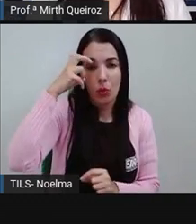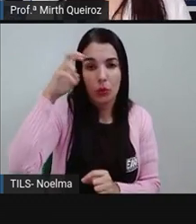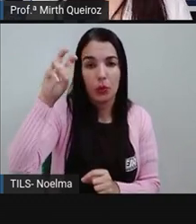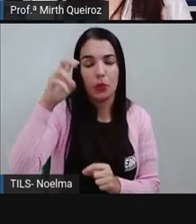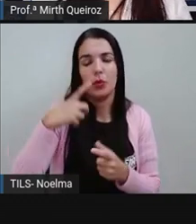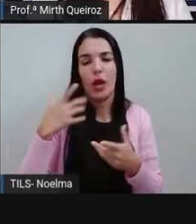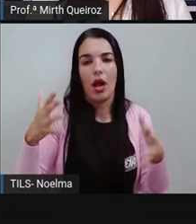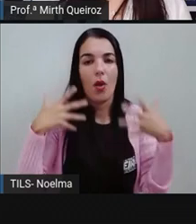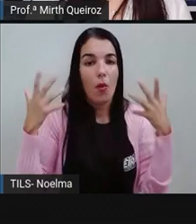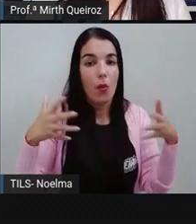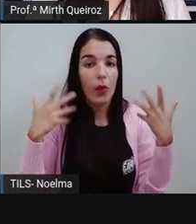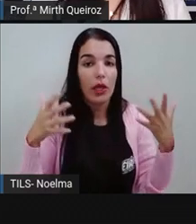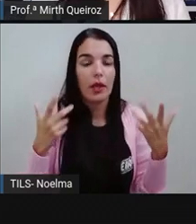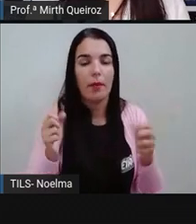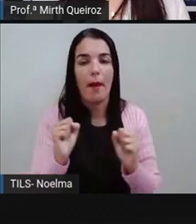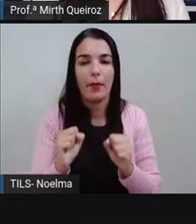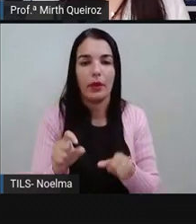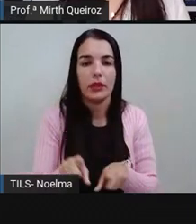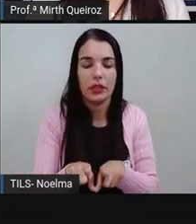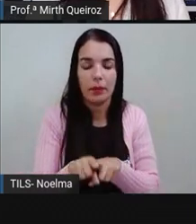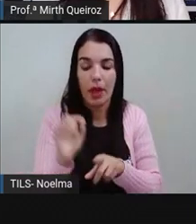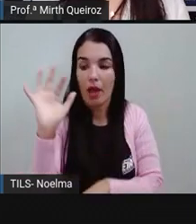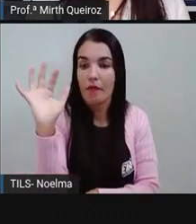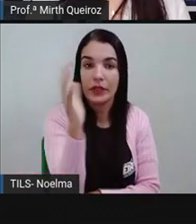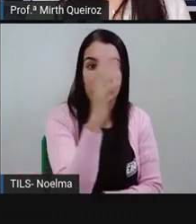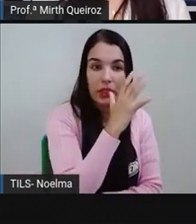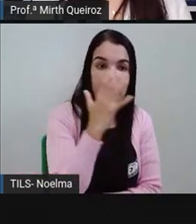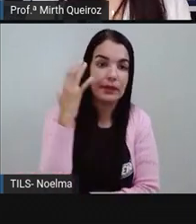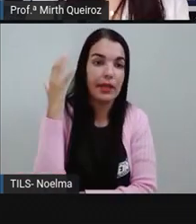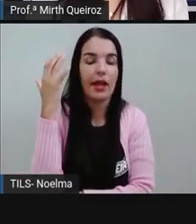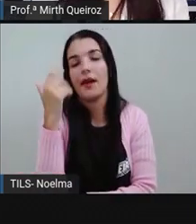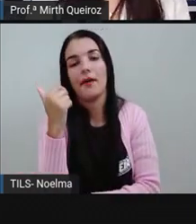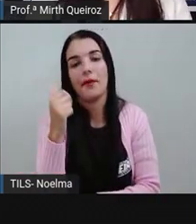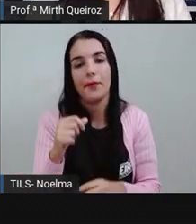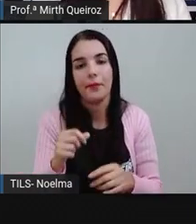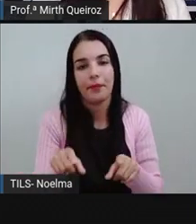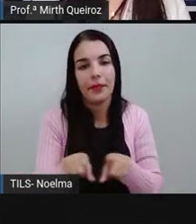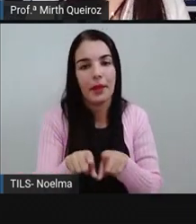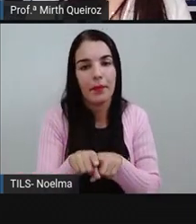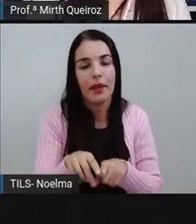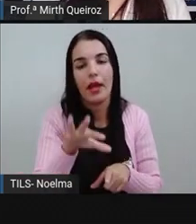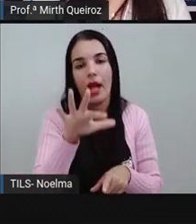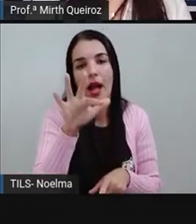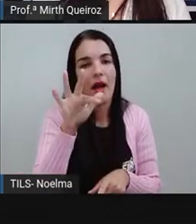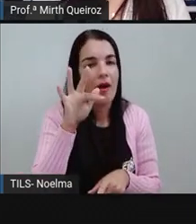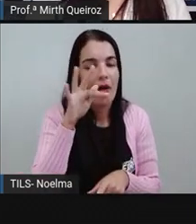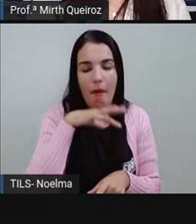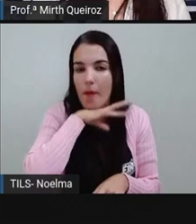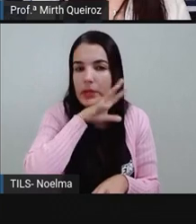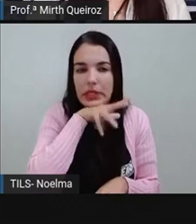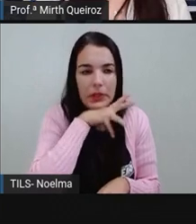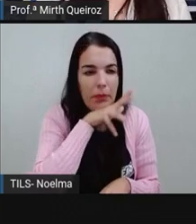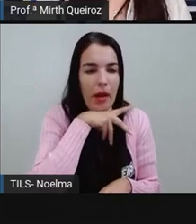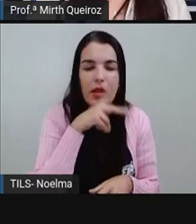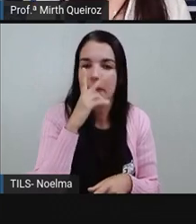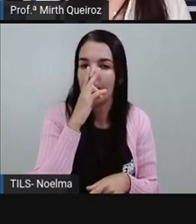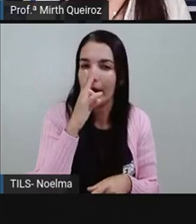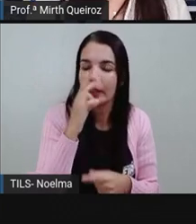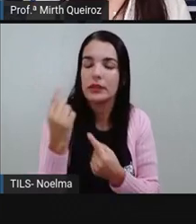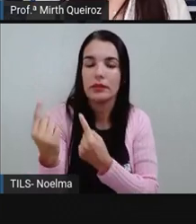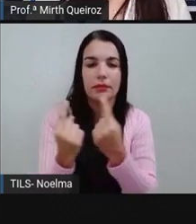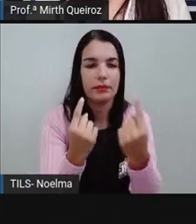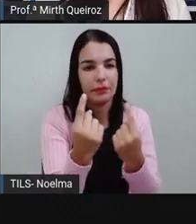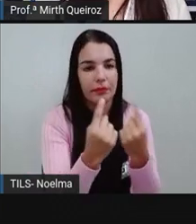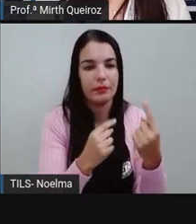que vai estar relacionado com o tipo de vegetação, a flora, né? Fauna, dentre